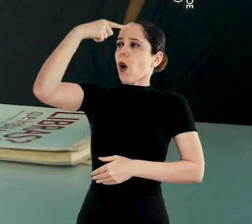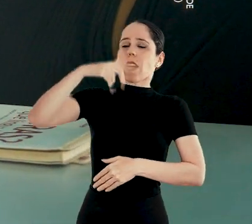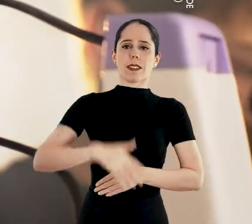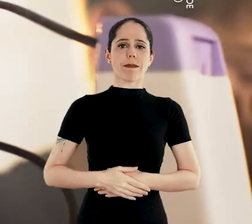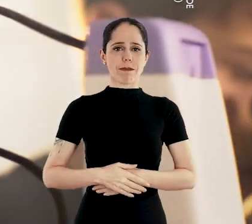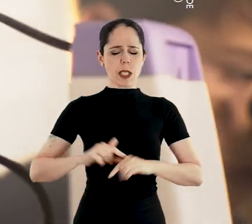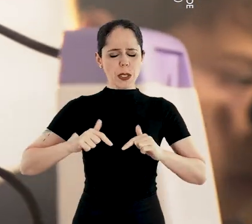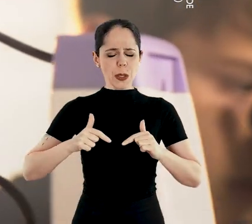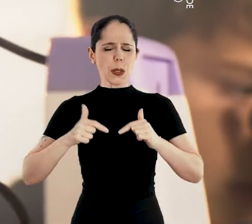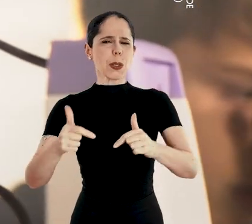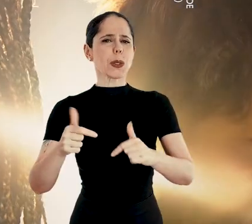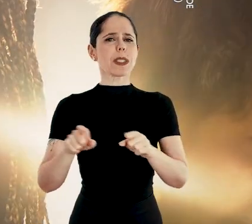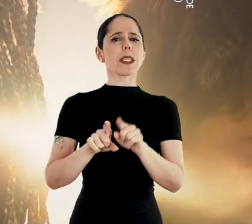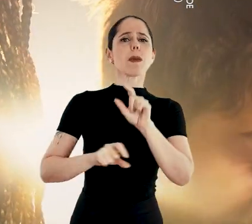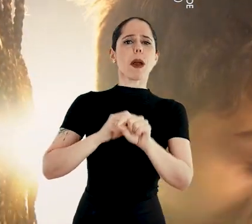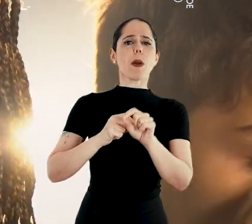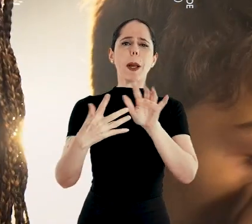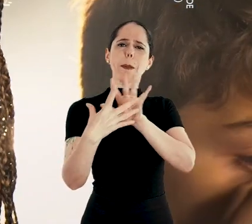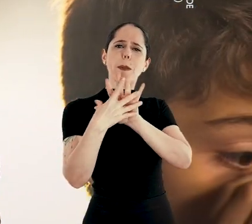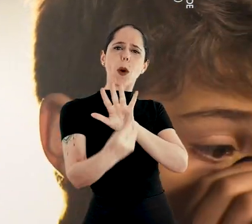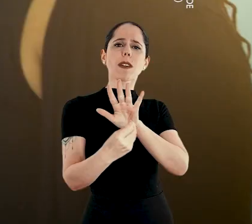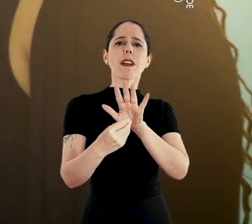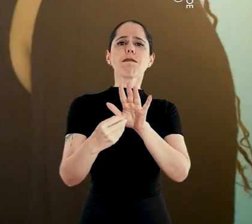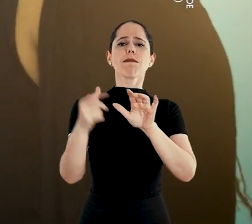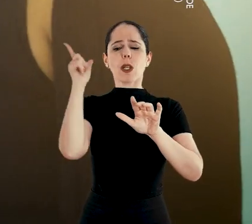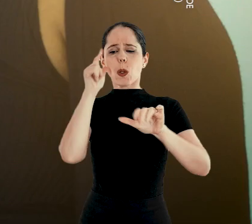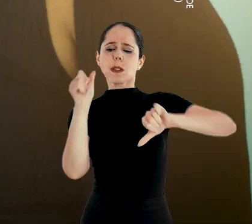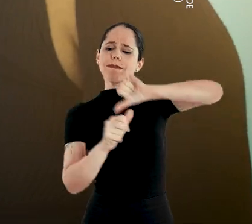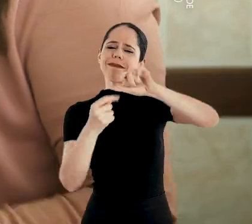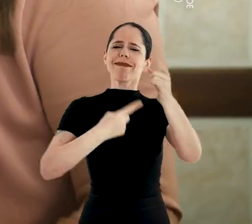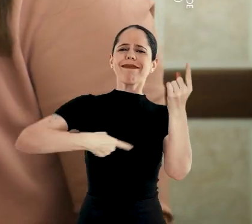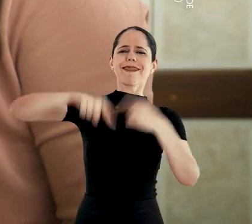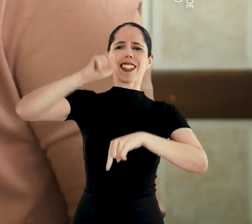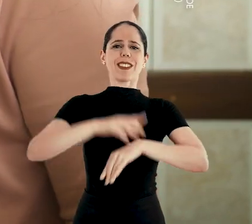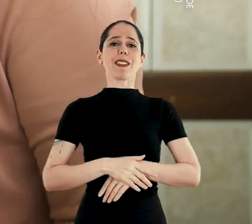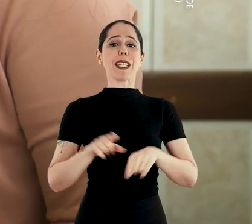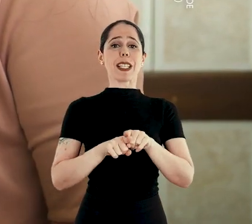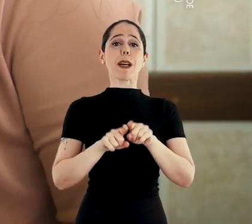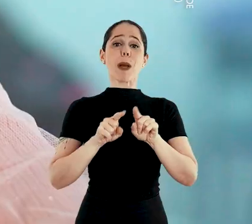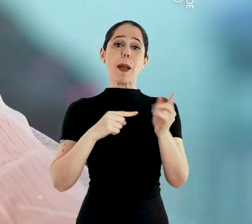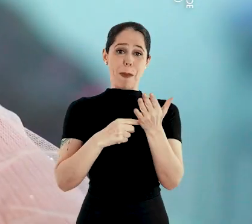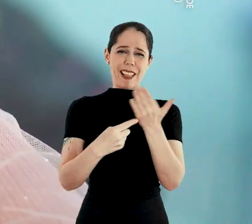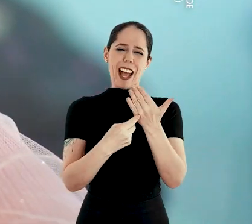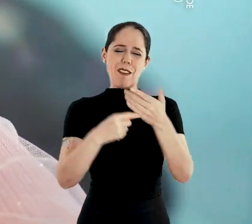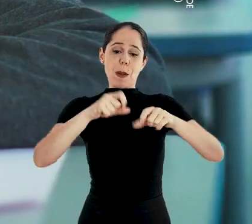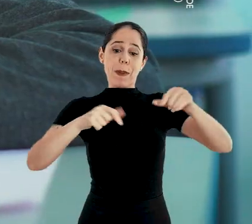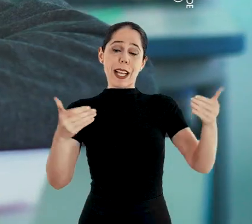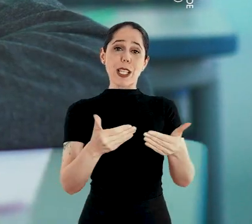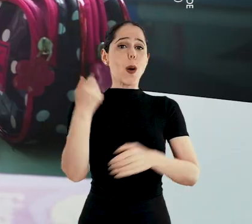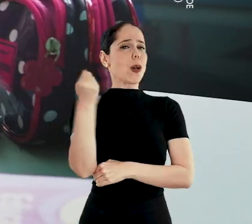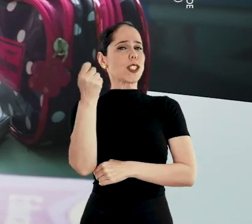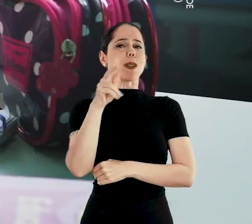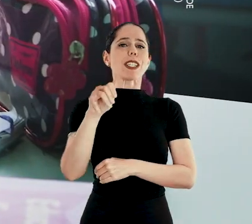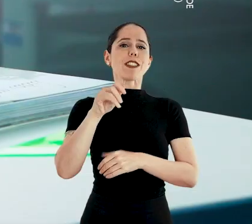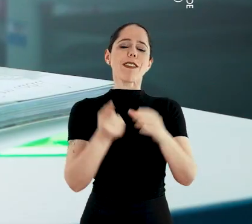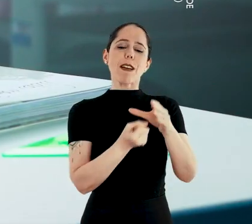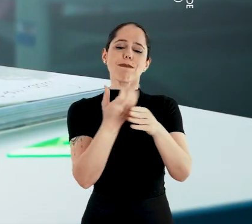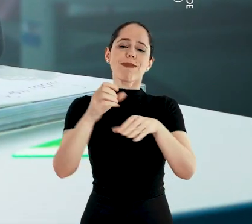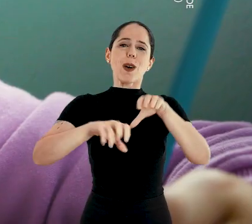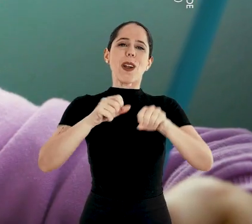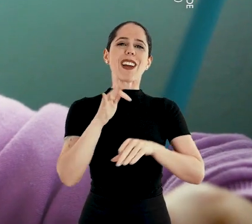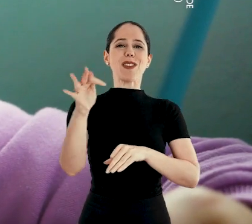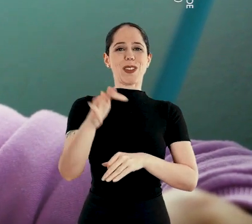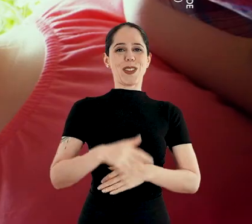vocação, por ser incansável, por ser inspiração e transformação e por plantar hoje o Rio Grande que